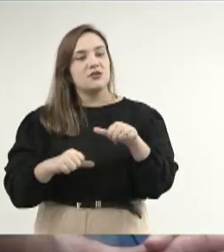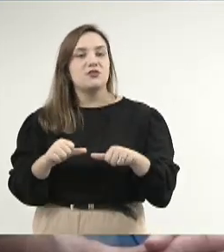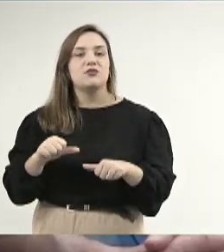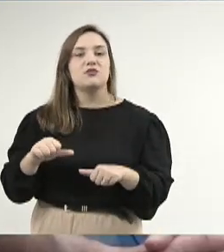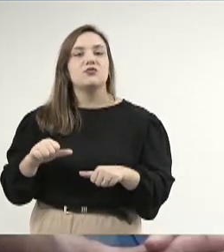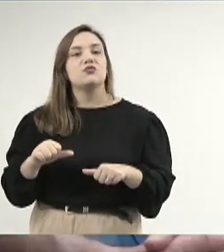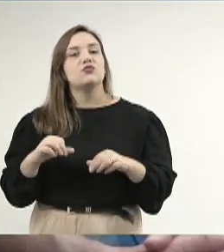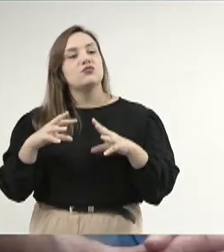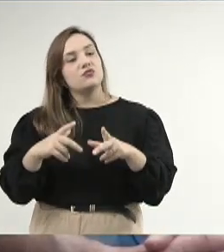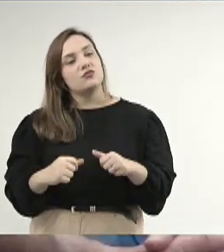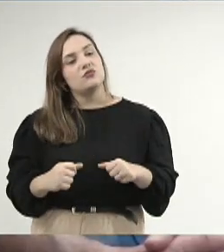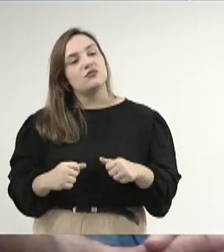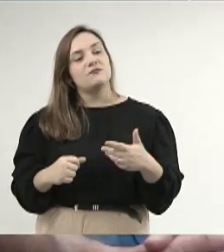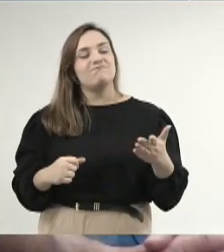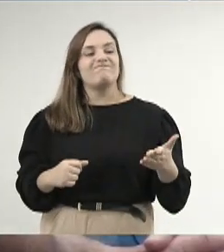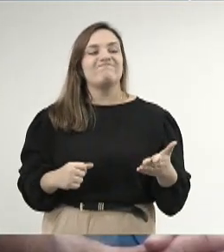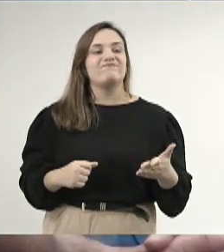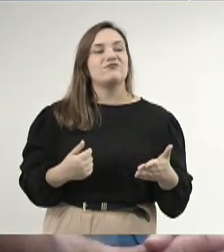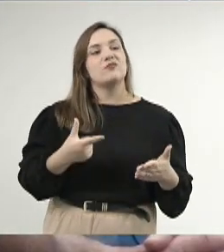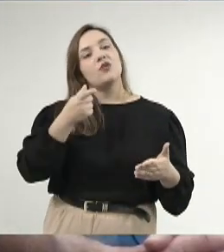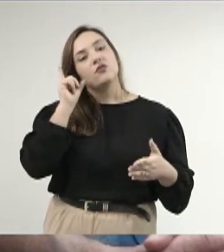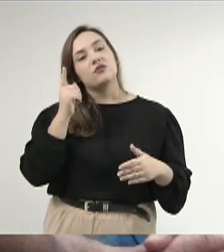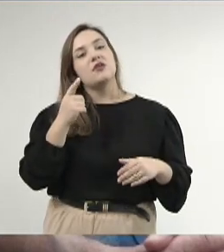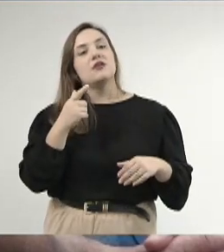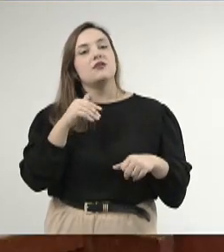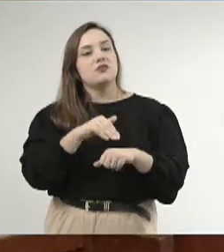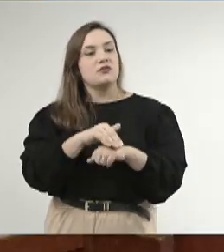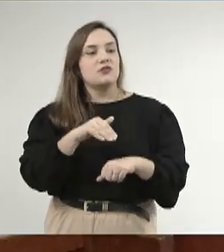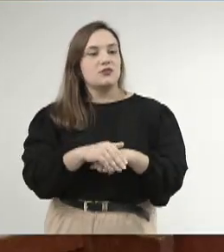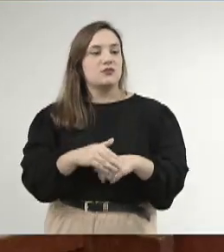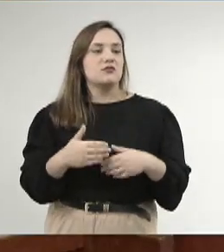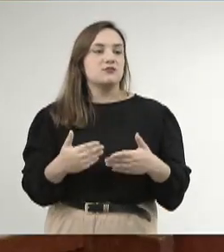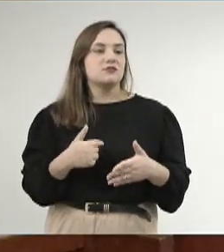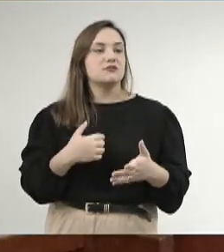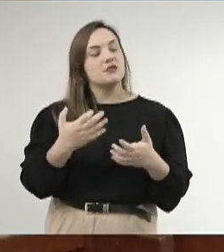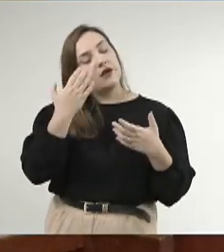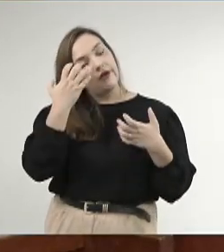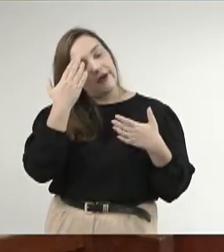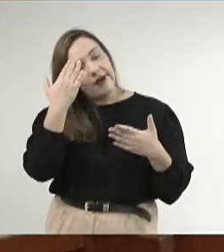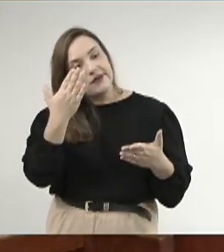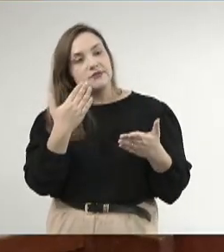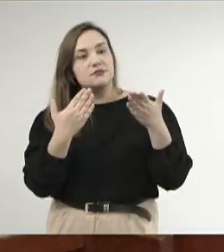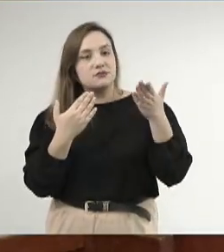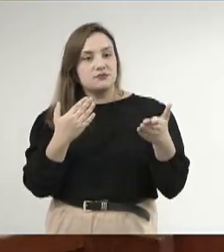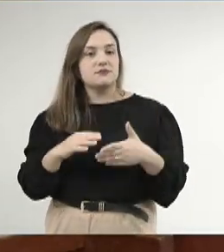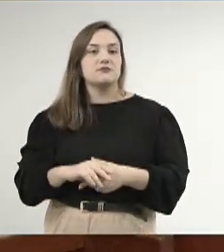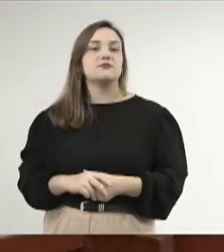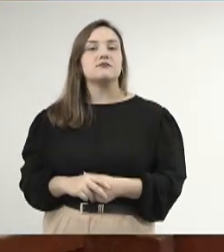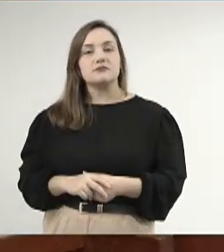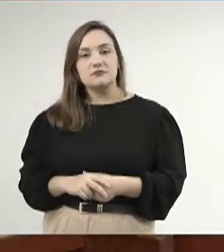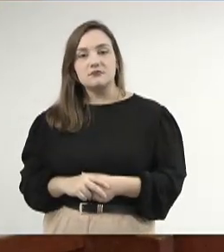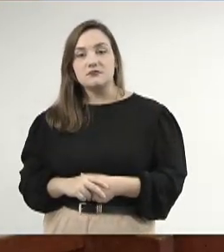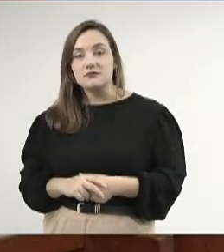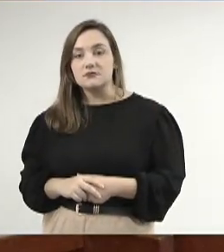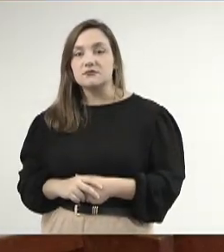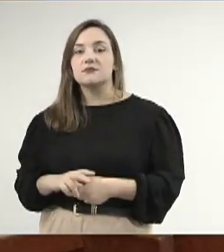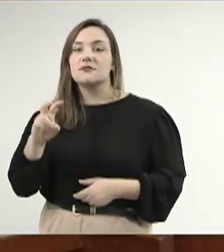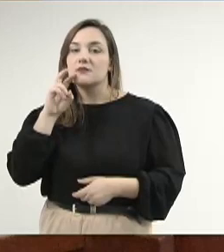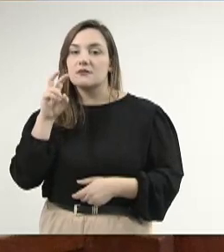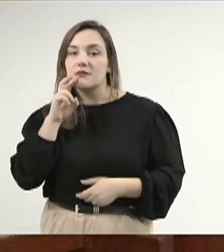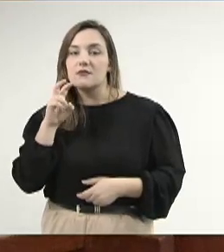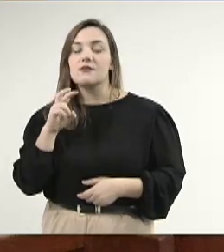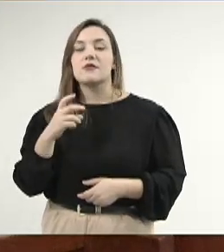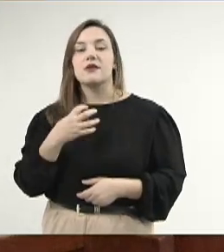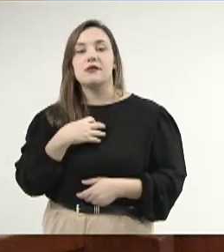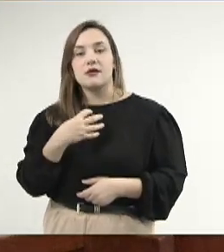batido à noite, onde a gente vai estar comemorando, e agradecer a todos vocês aqui nesta manhã de quinta-feira, na